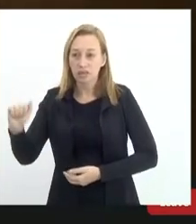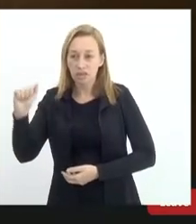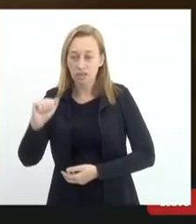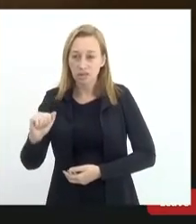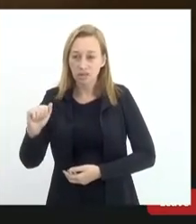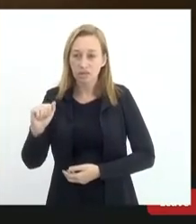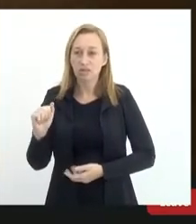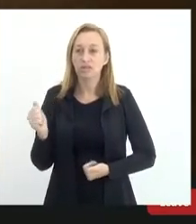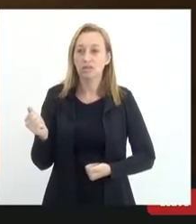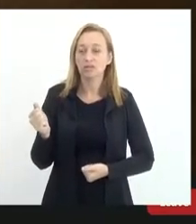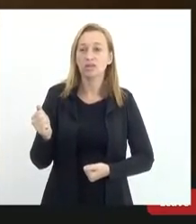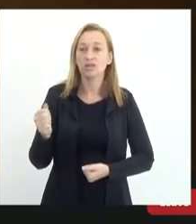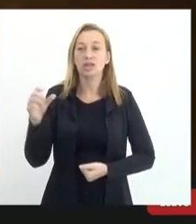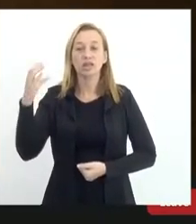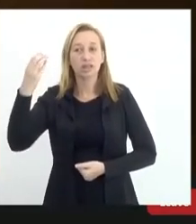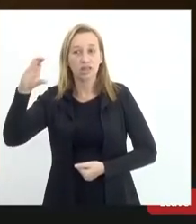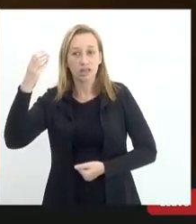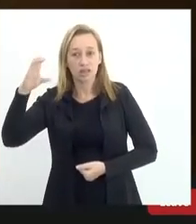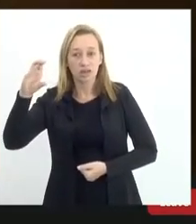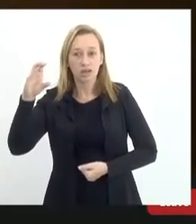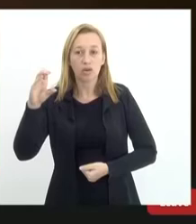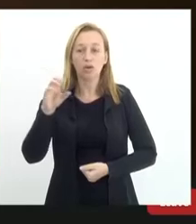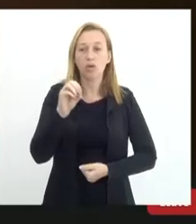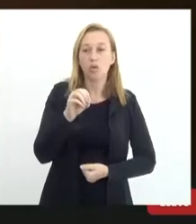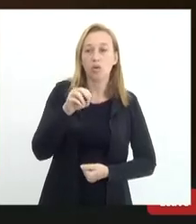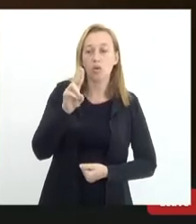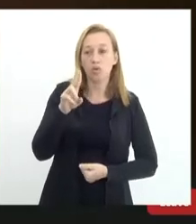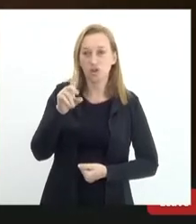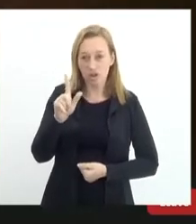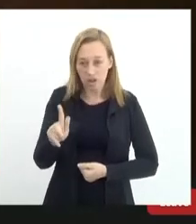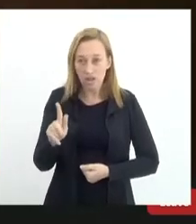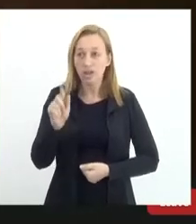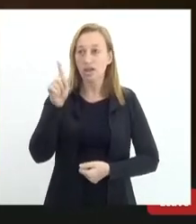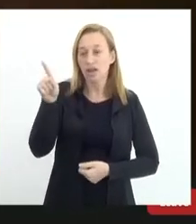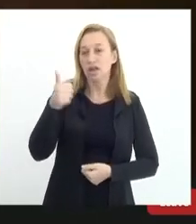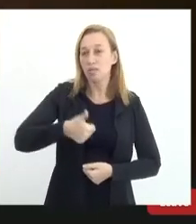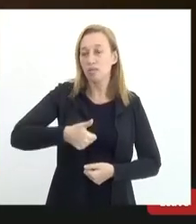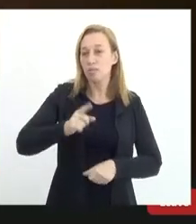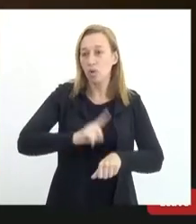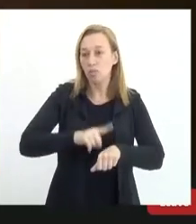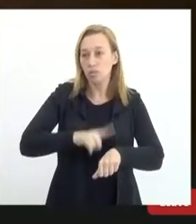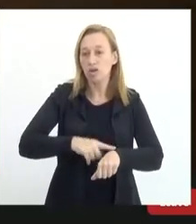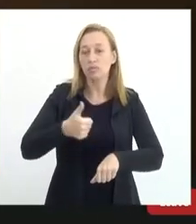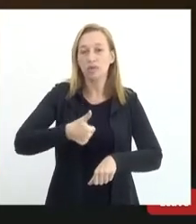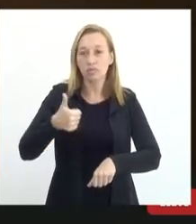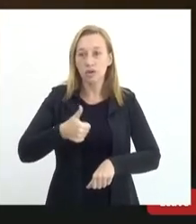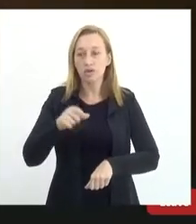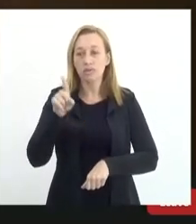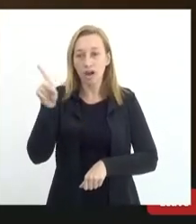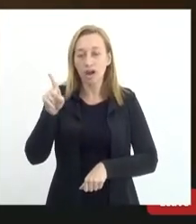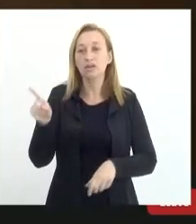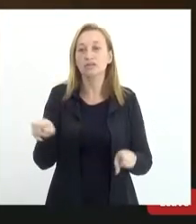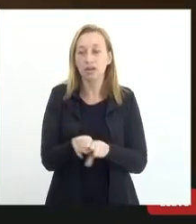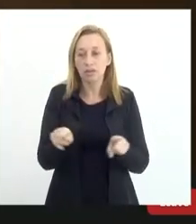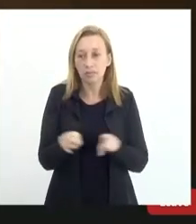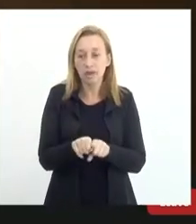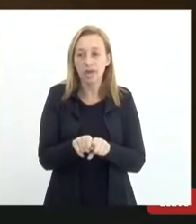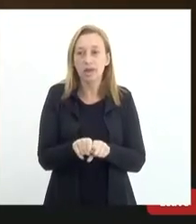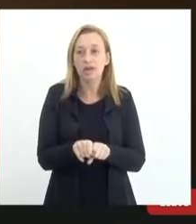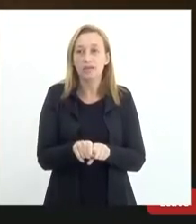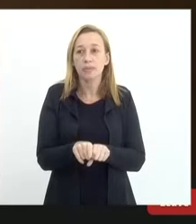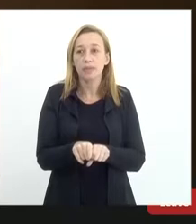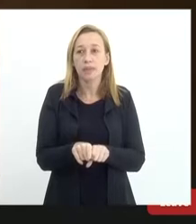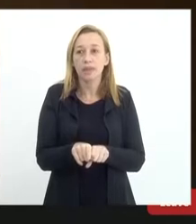Niterói, a ONG naquele momento da Primeira Dama também naquele momento a ONG